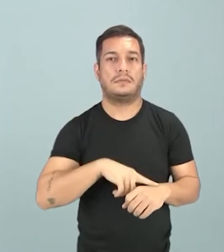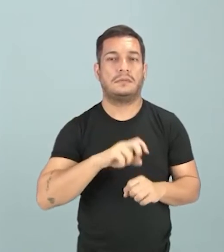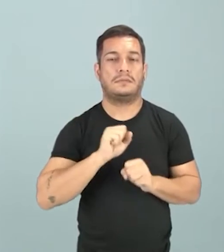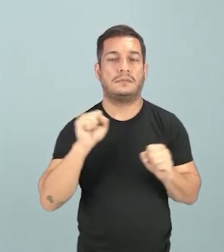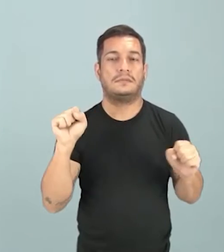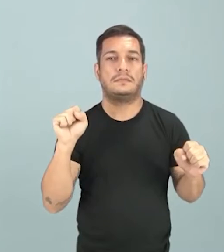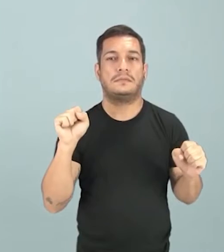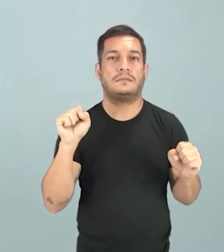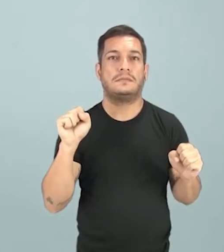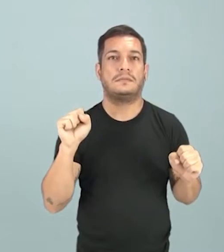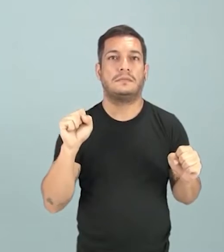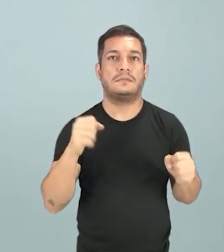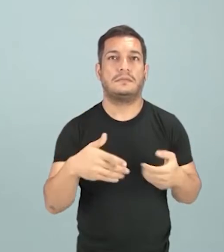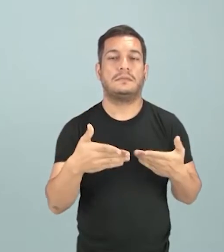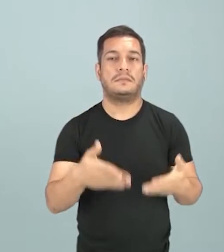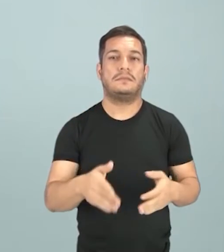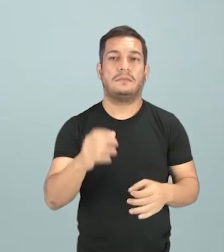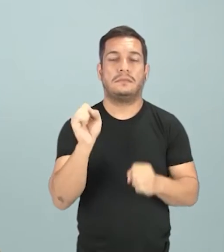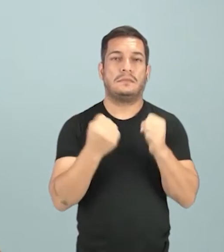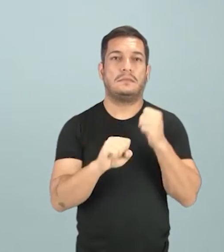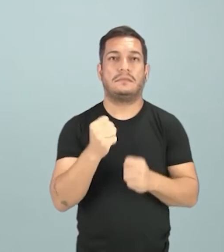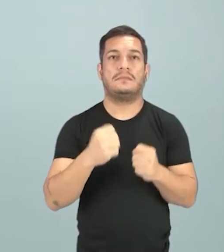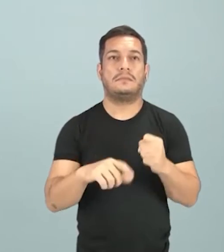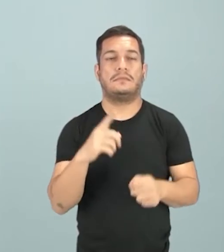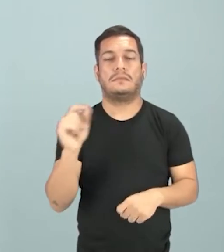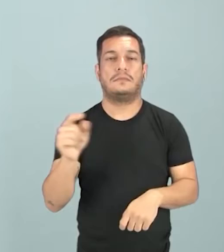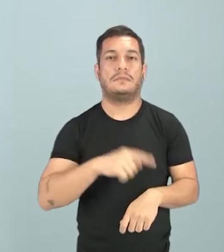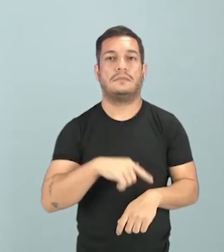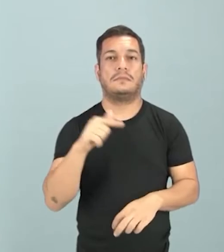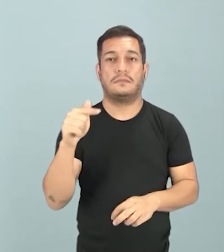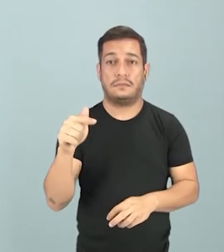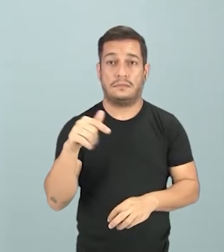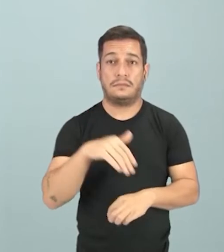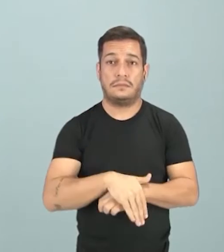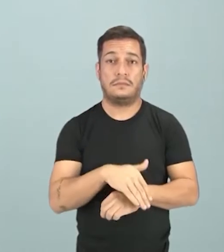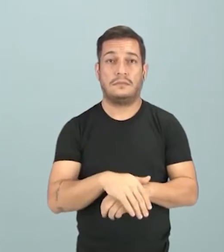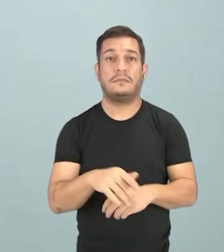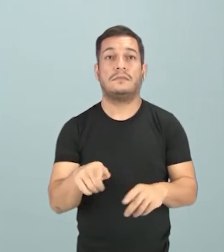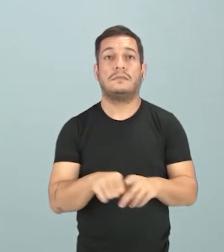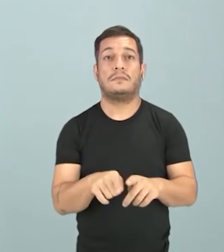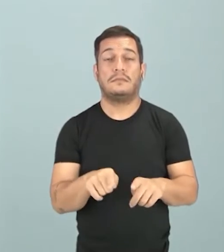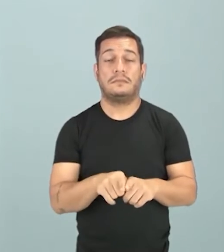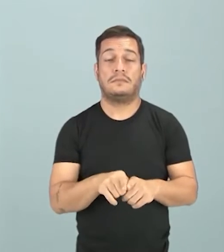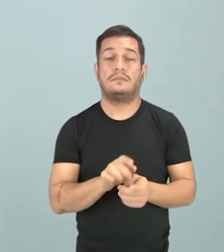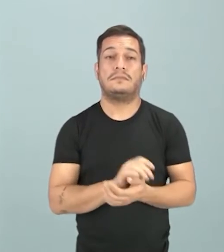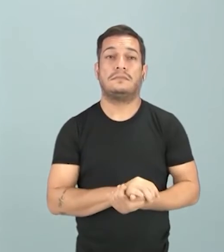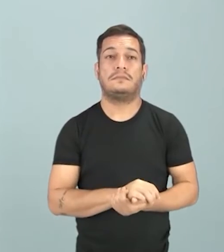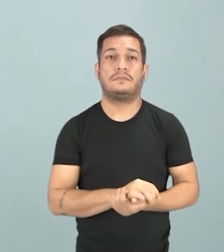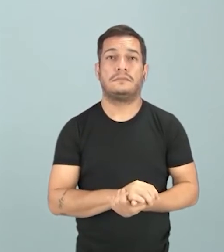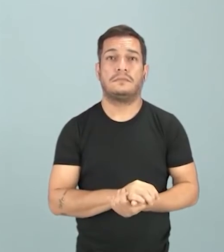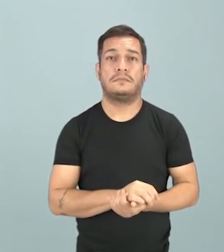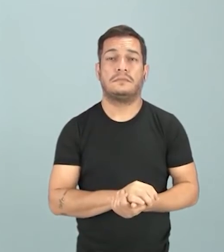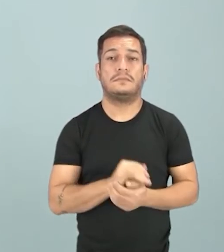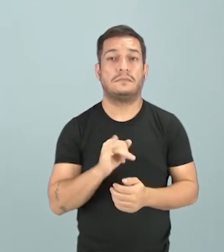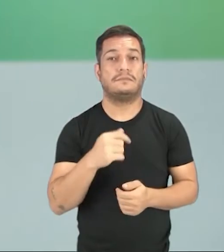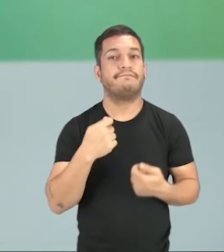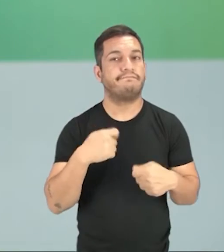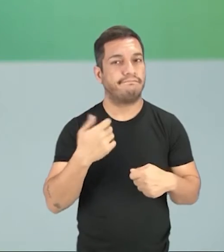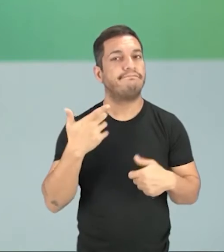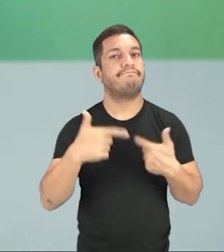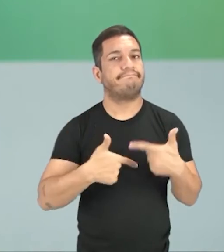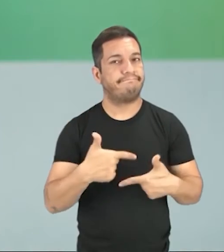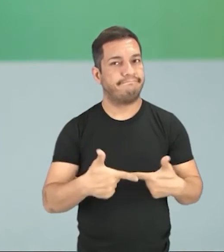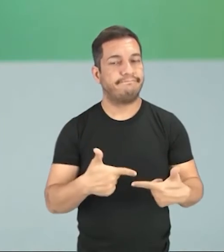nas fábricas e sair 7 horas da noite. E só tinha que trabalhar.